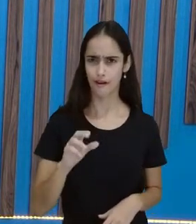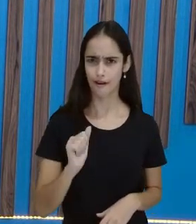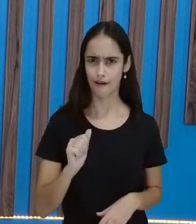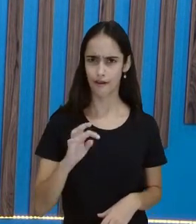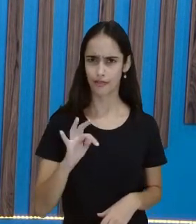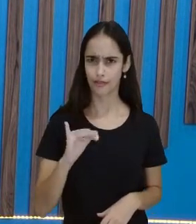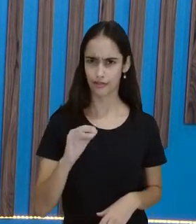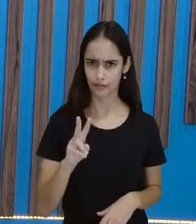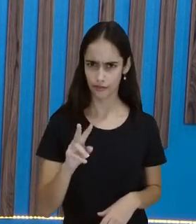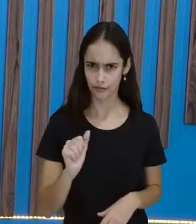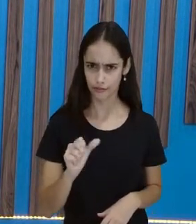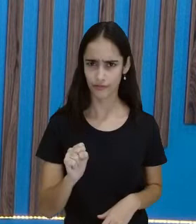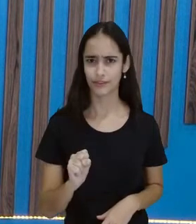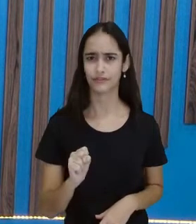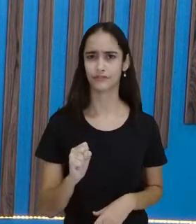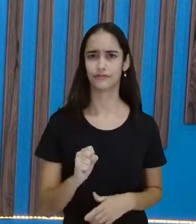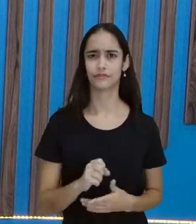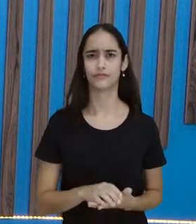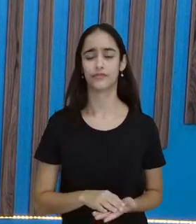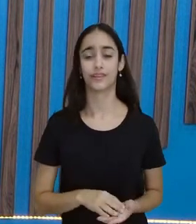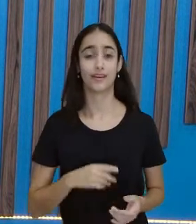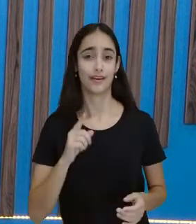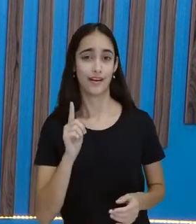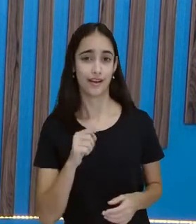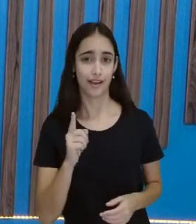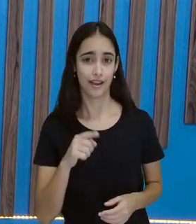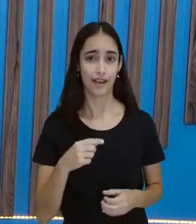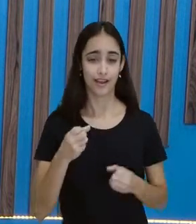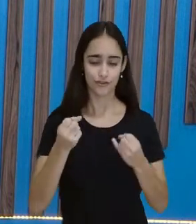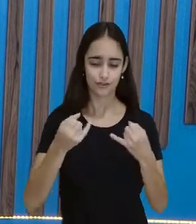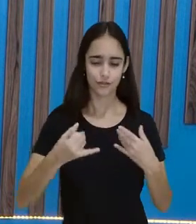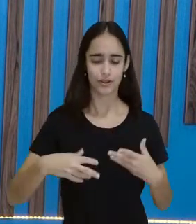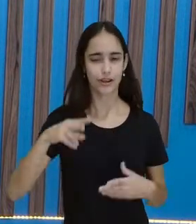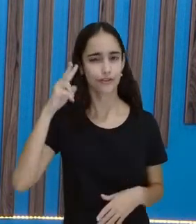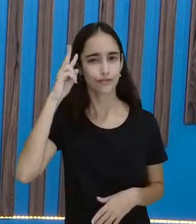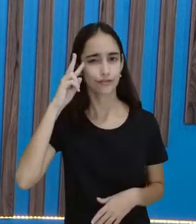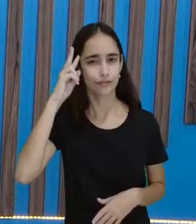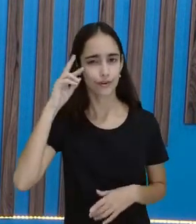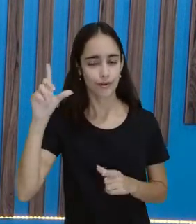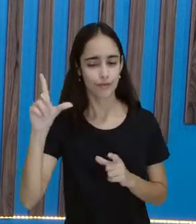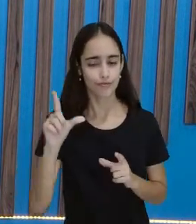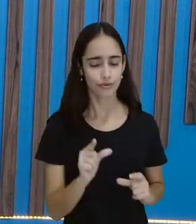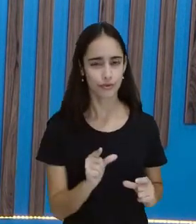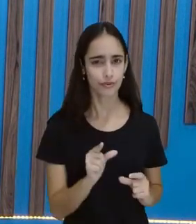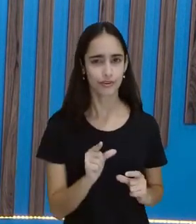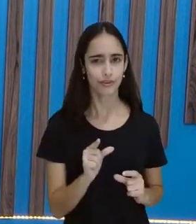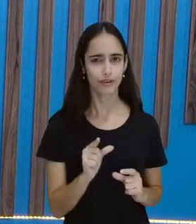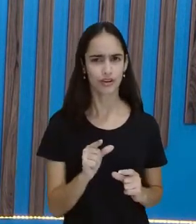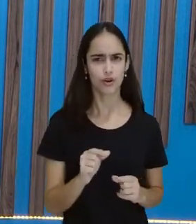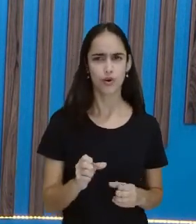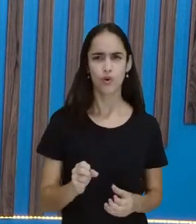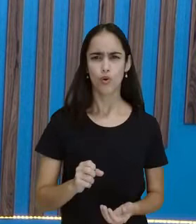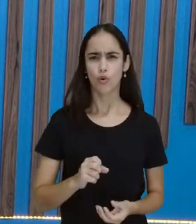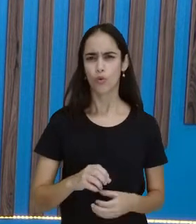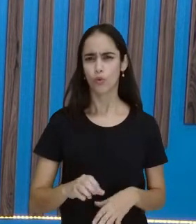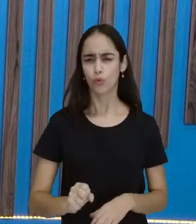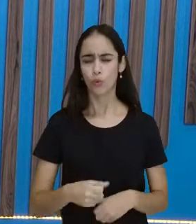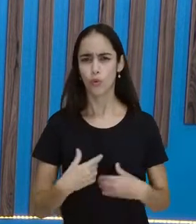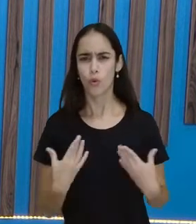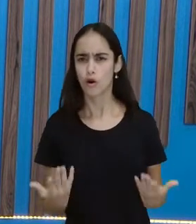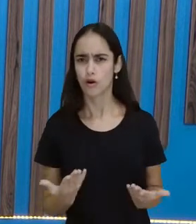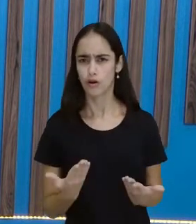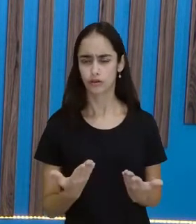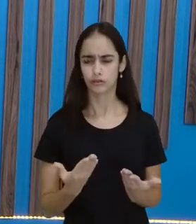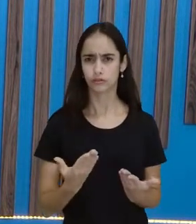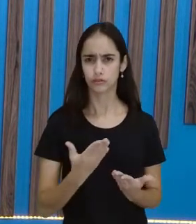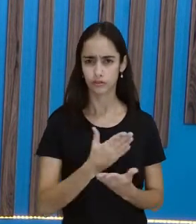bom? Então, é uma contação de história curtinha. Em que época que surgiu a fábula, gente? Tenho certeza aí que